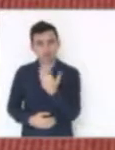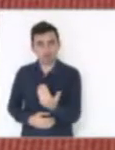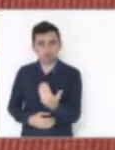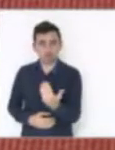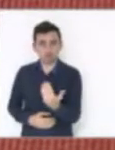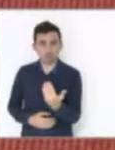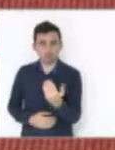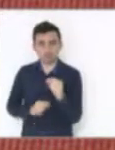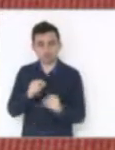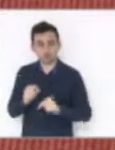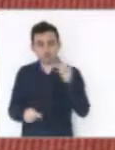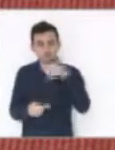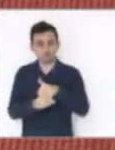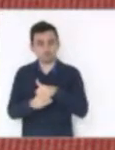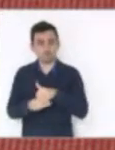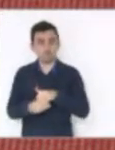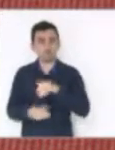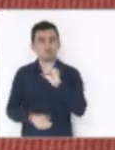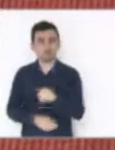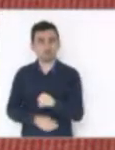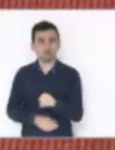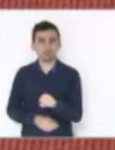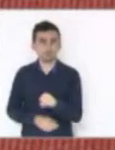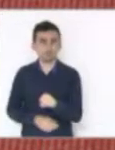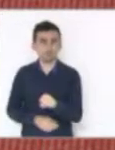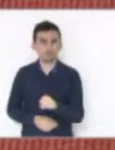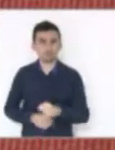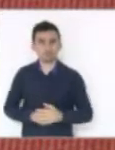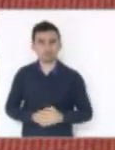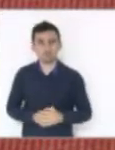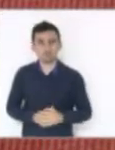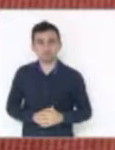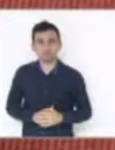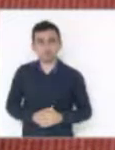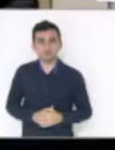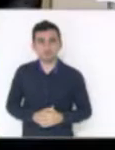pela voto sim, aprovação da medida provisória, senhor presidente.